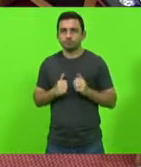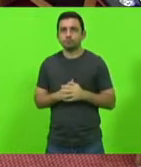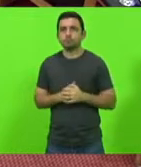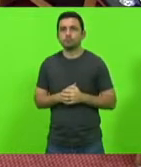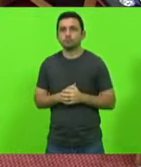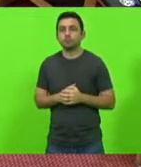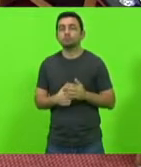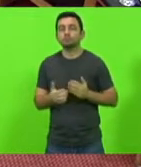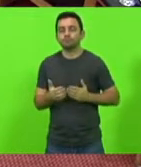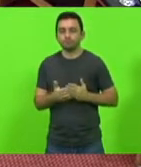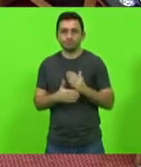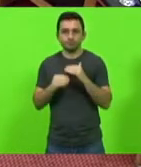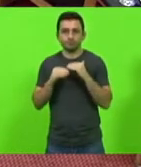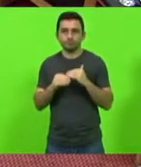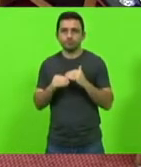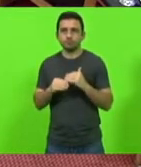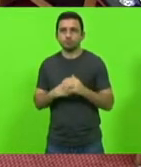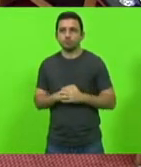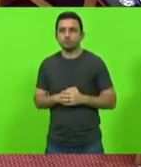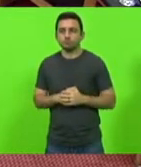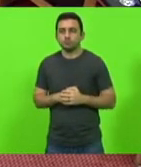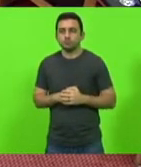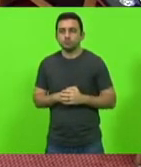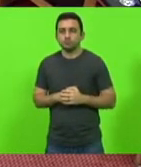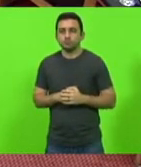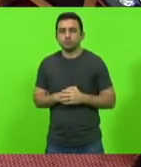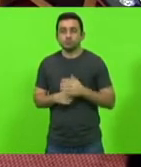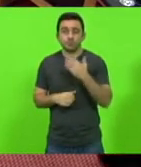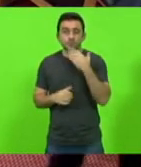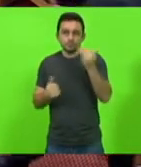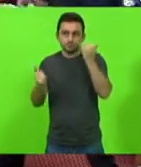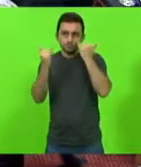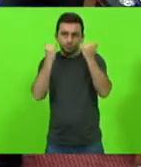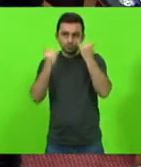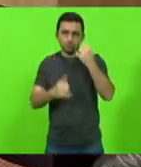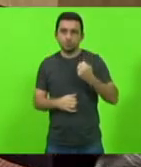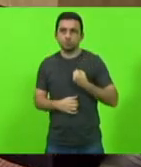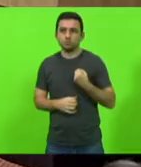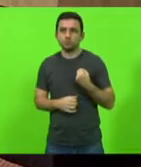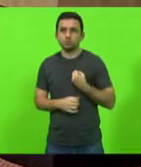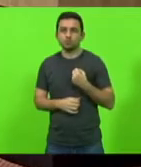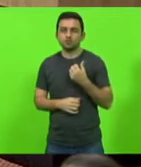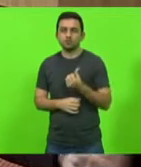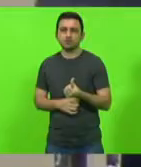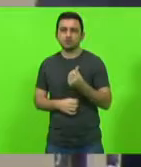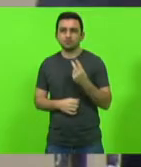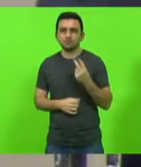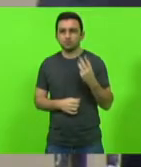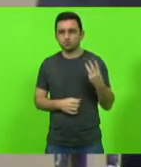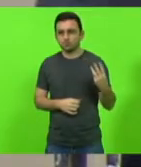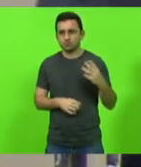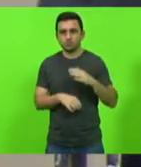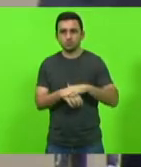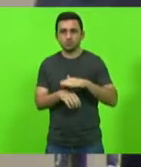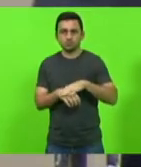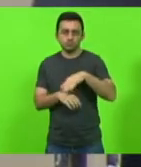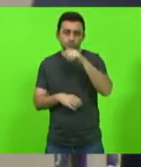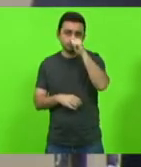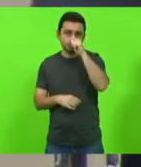aprovado por unanimidade pedidos de informação pedido de informação 623 623 autor deputado joanmin